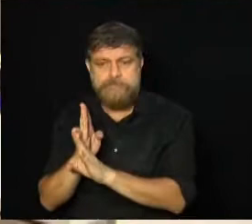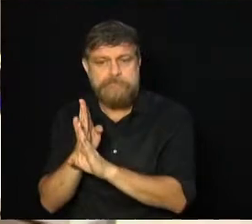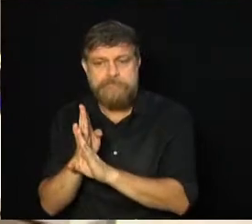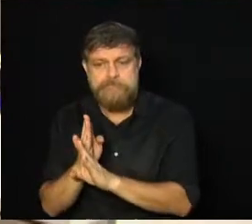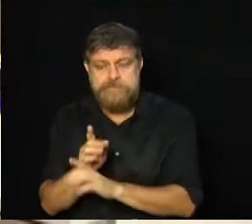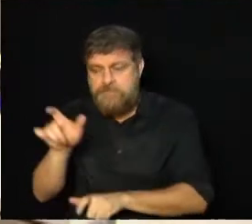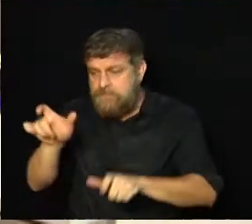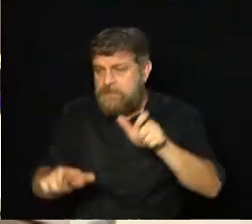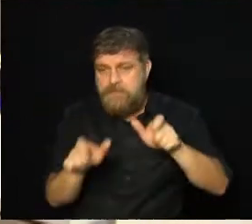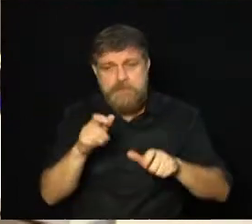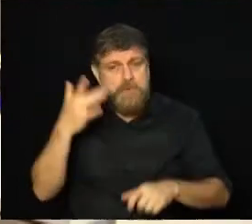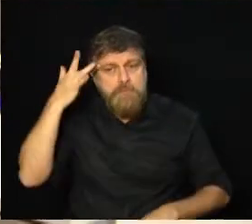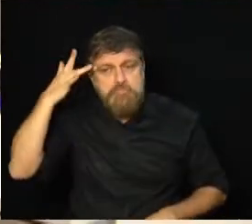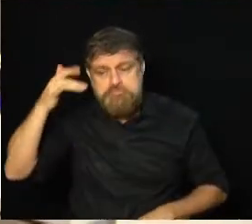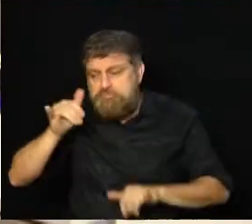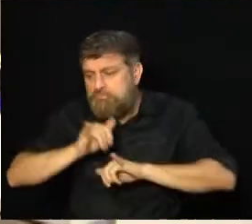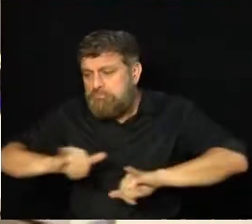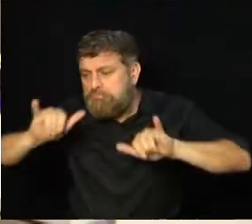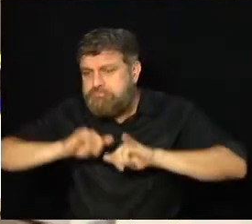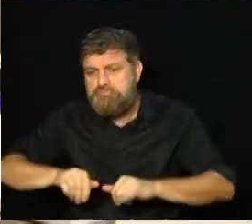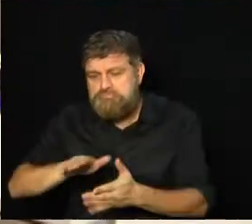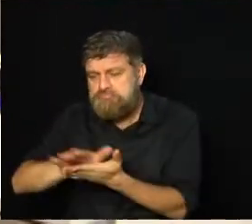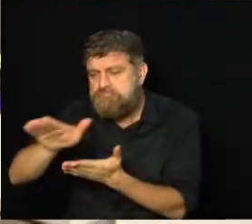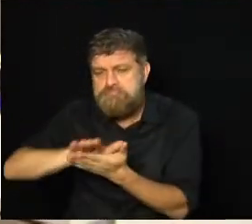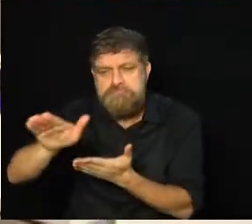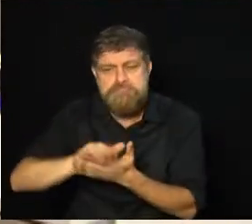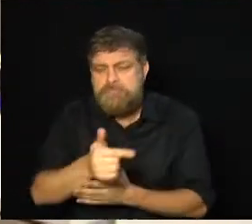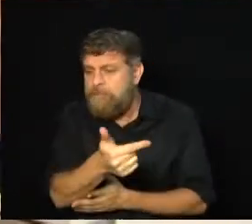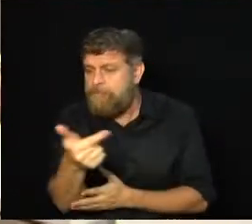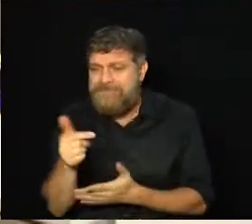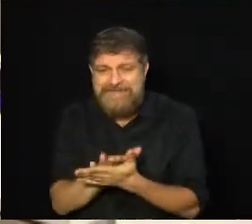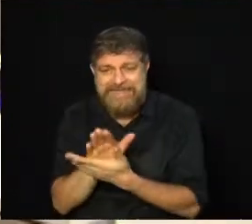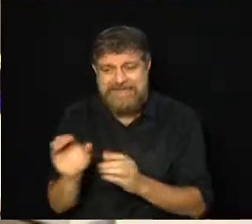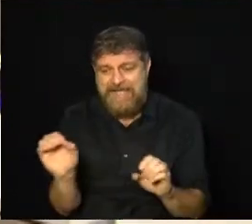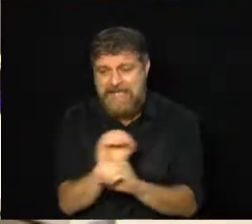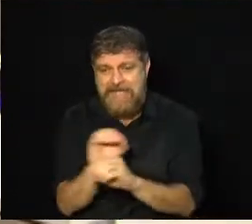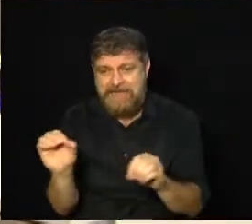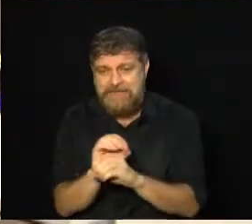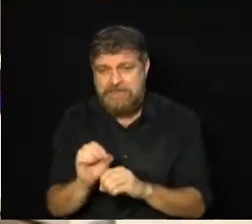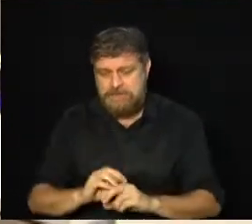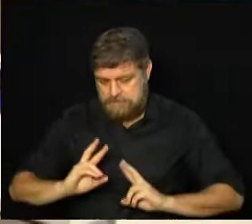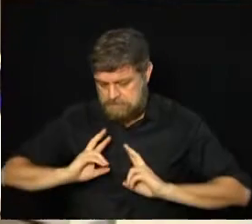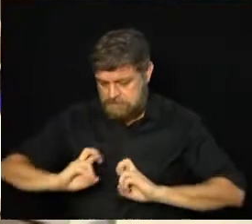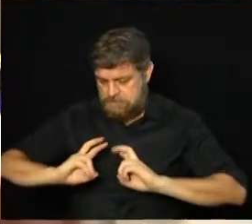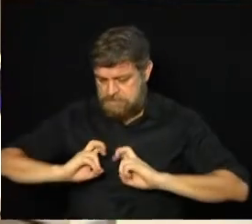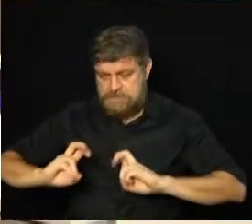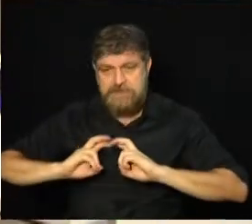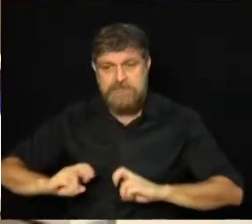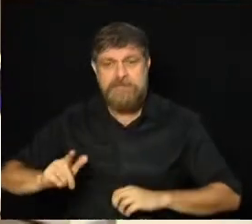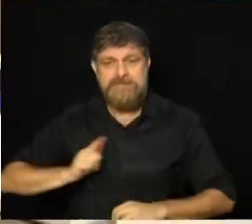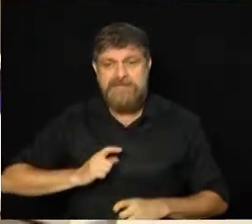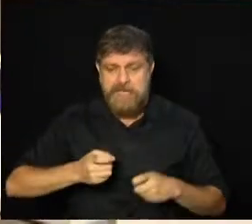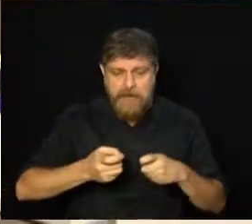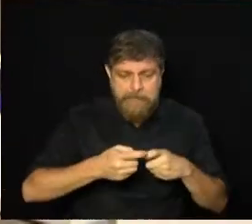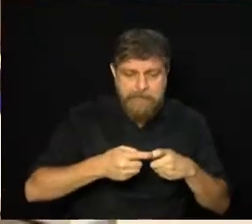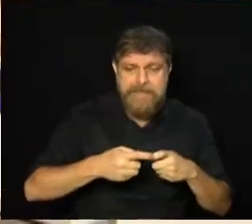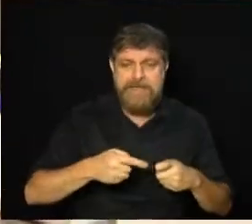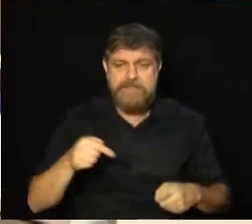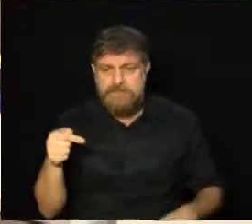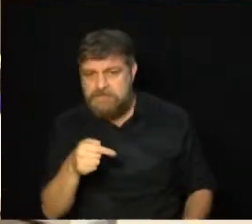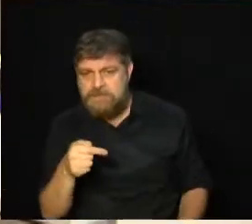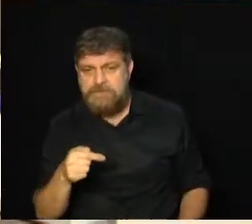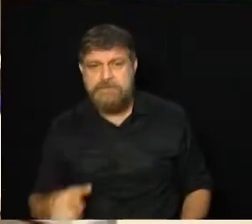não existe uma publicidade, não se dá um destaque. E muitas vezes os sintomas estão em vários lugares médicos, os próprios